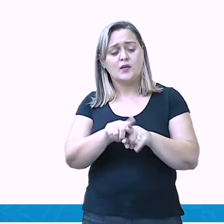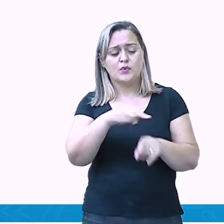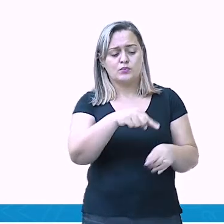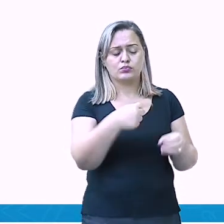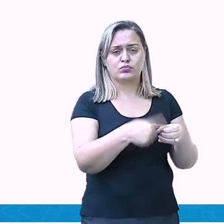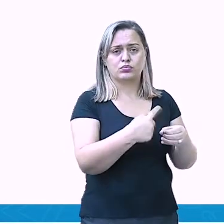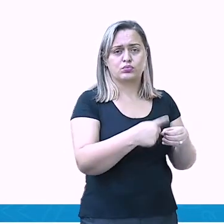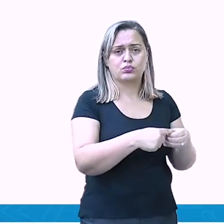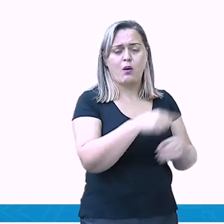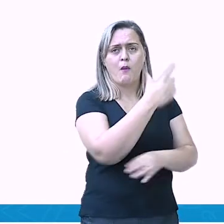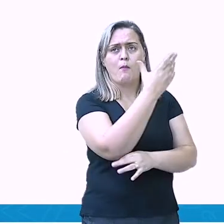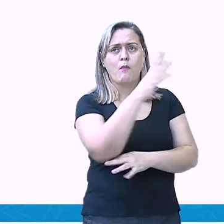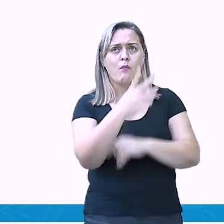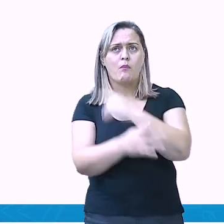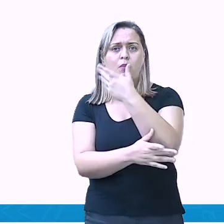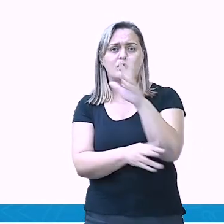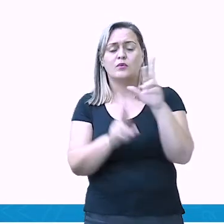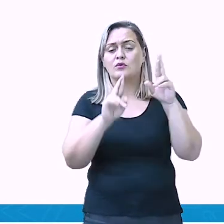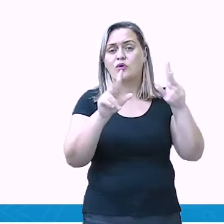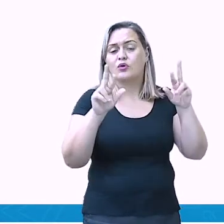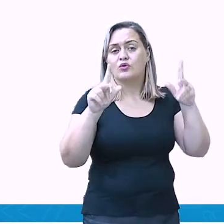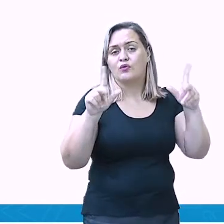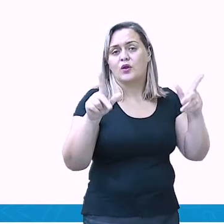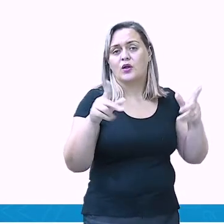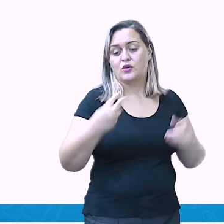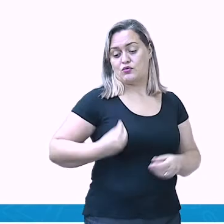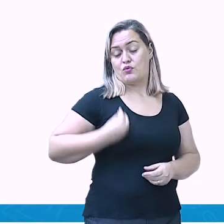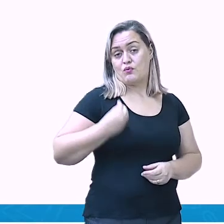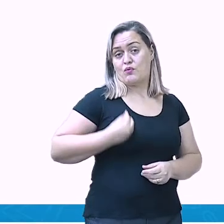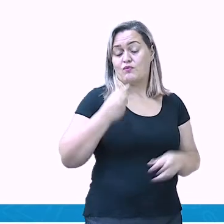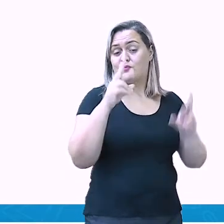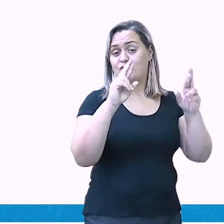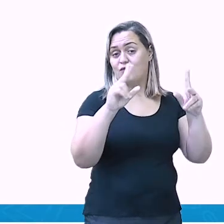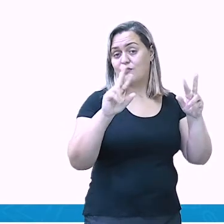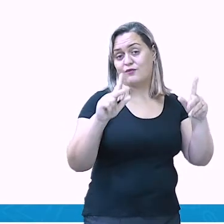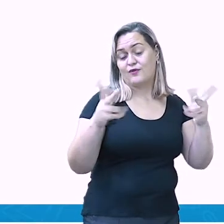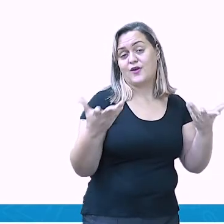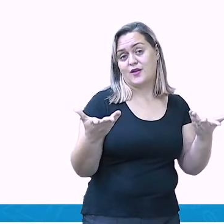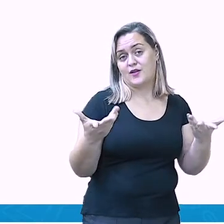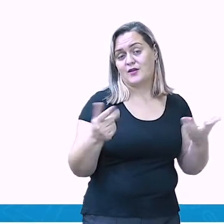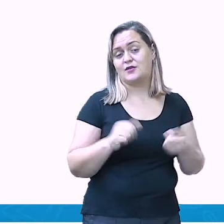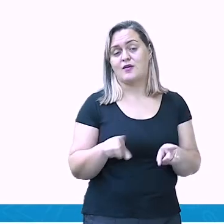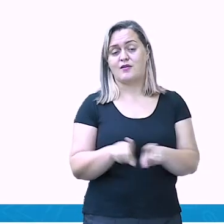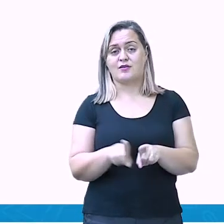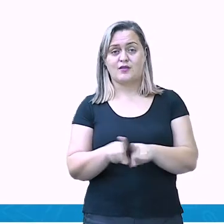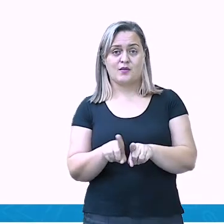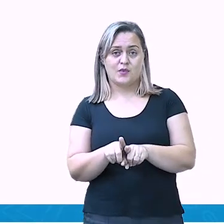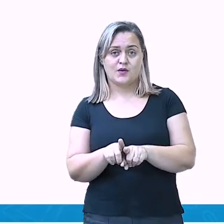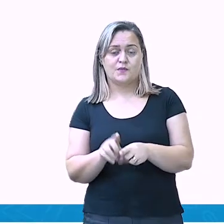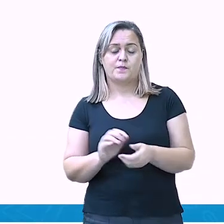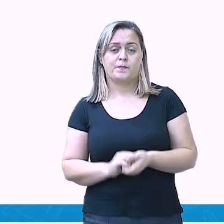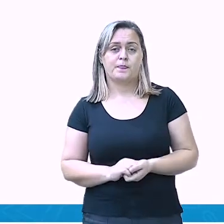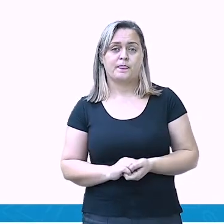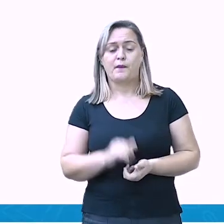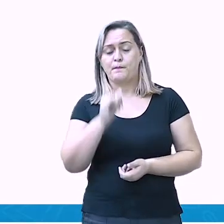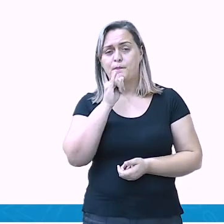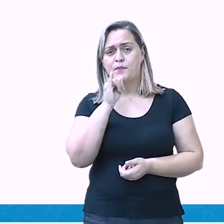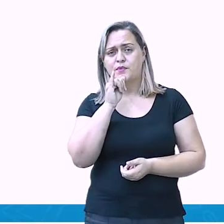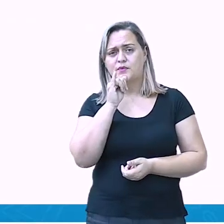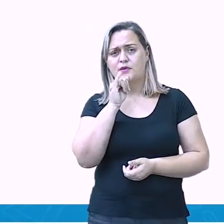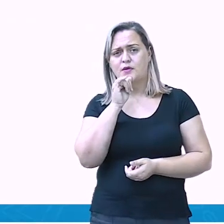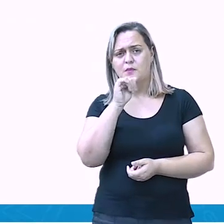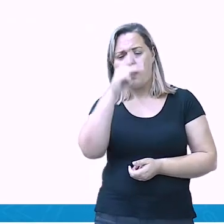decorrentes. Como o número maior de pessoas vivendo nas cidades, a paisagem sofre